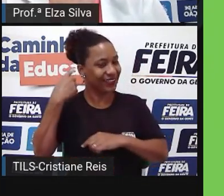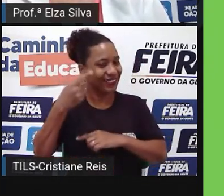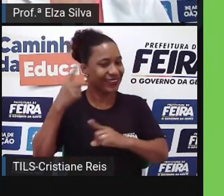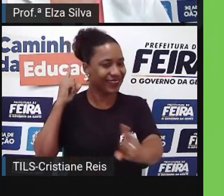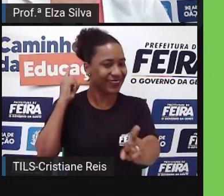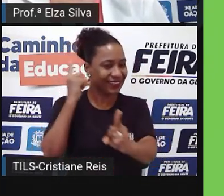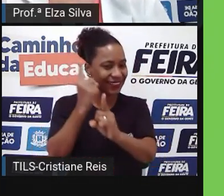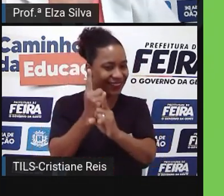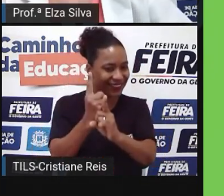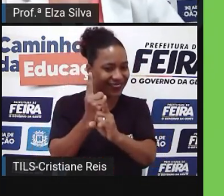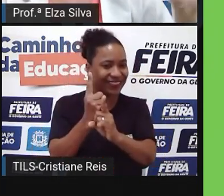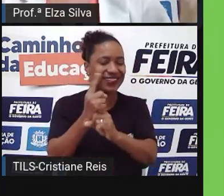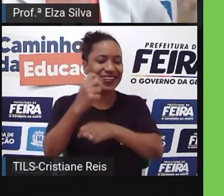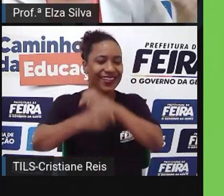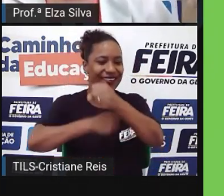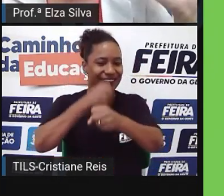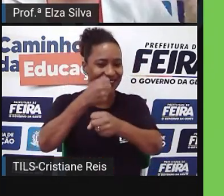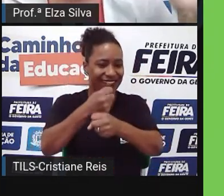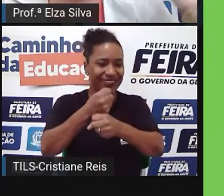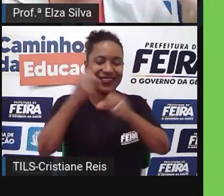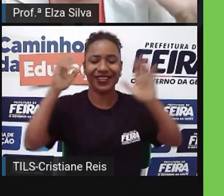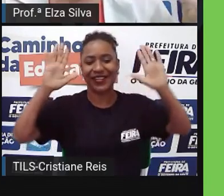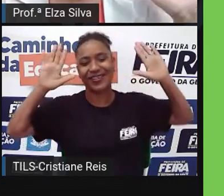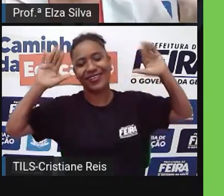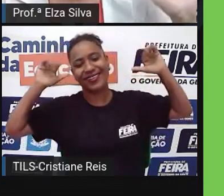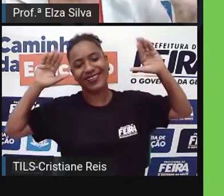no próximo ano Bye students